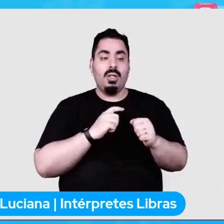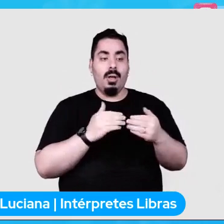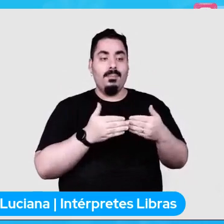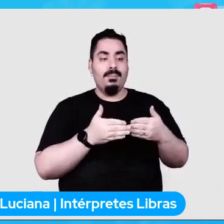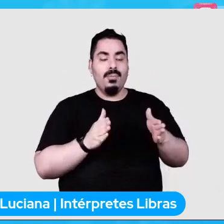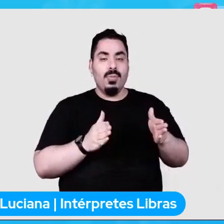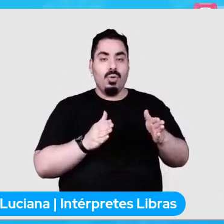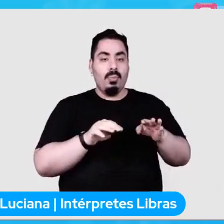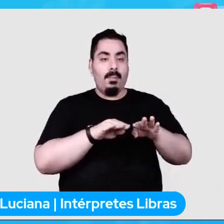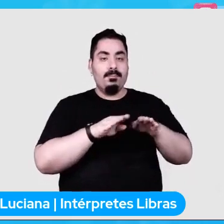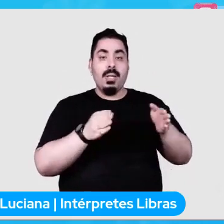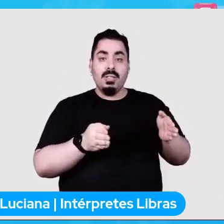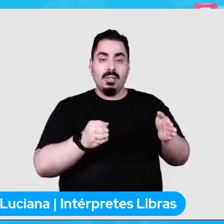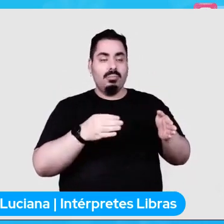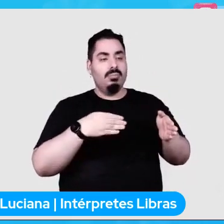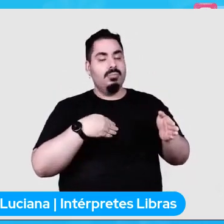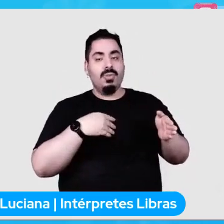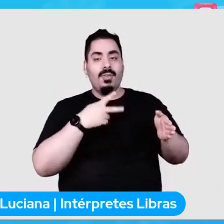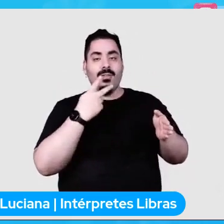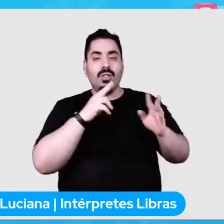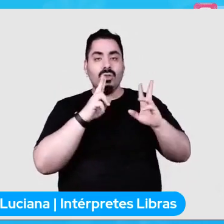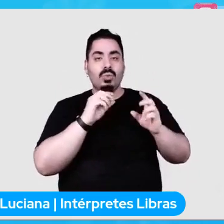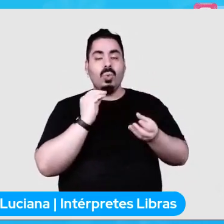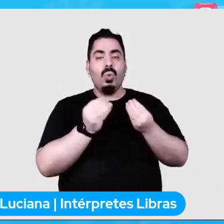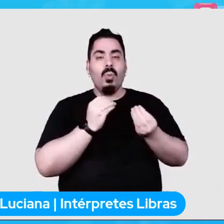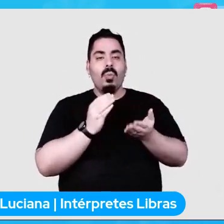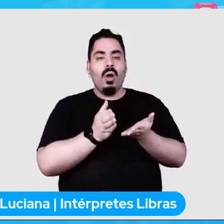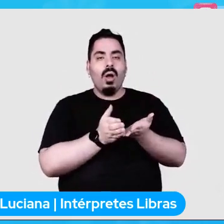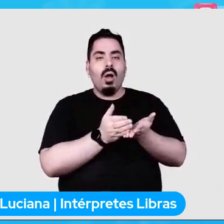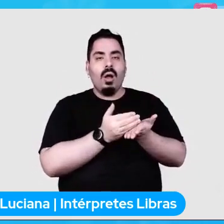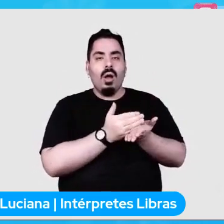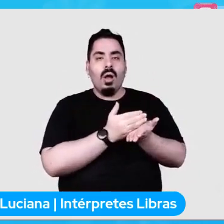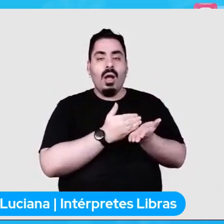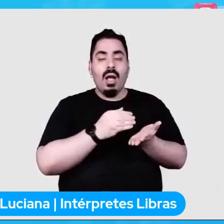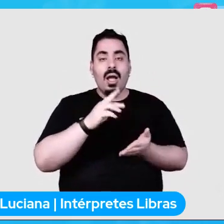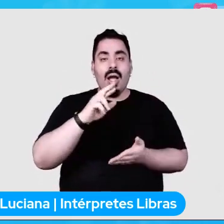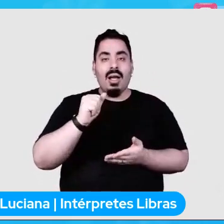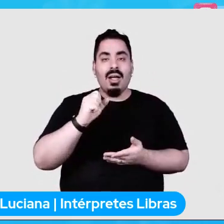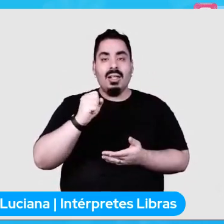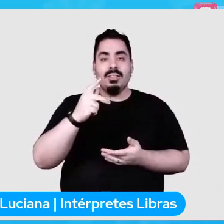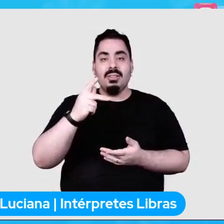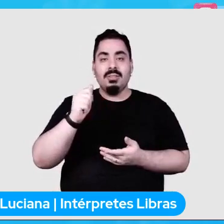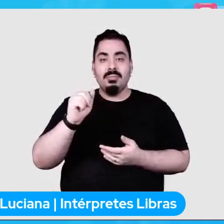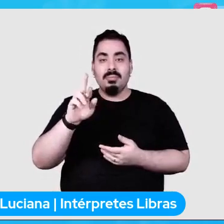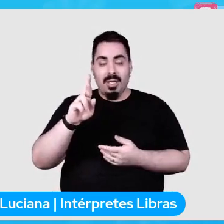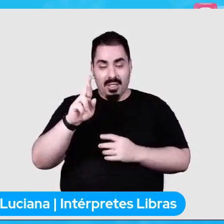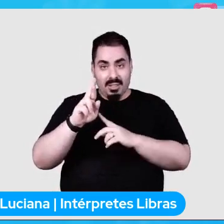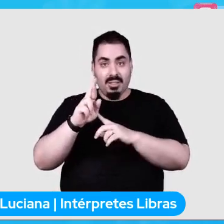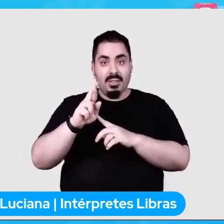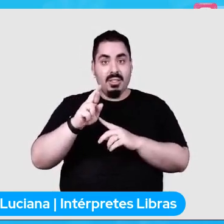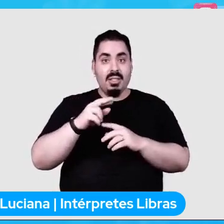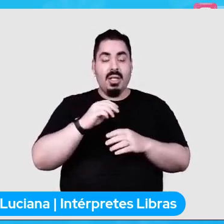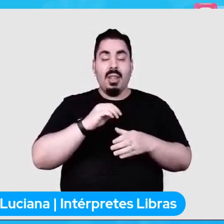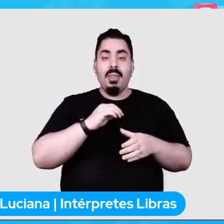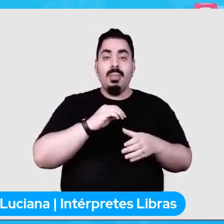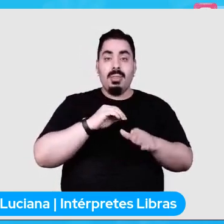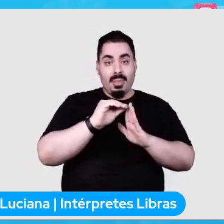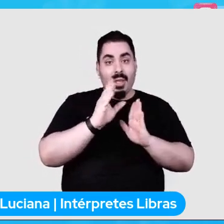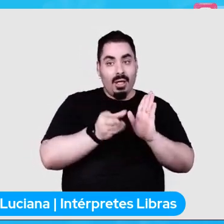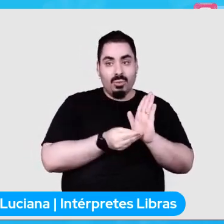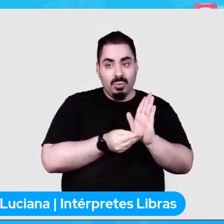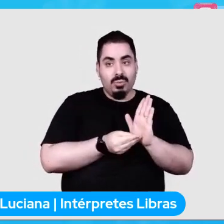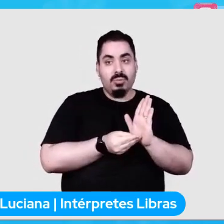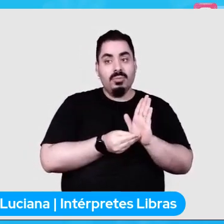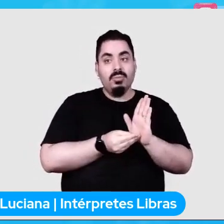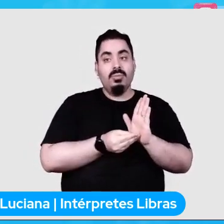pra falar de raspagem de dados logo após a palestra né ia ser bem legal conhecer outros casos de uso de